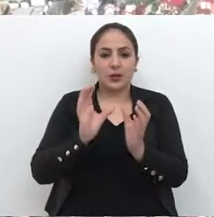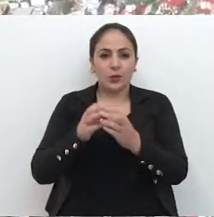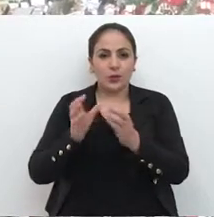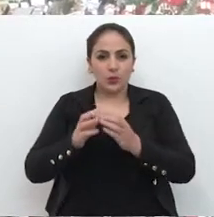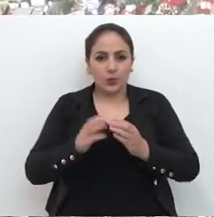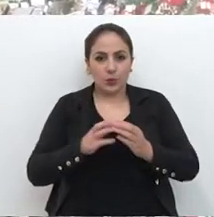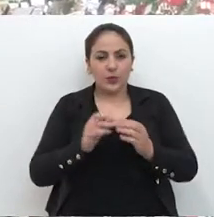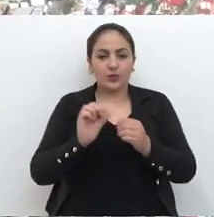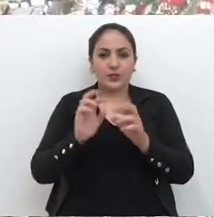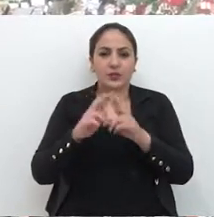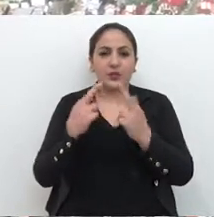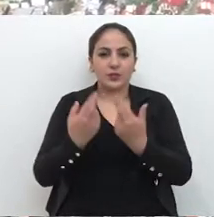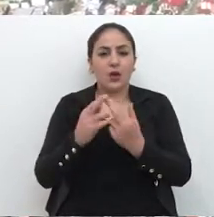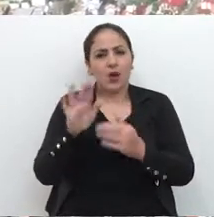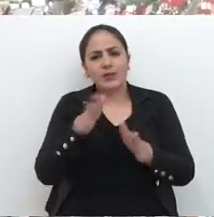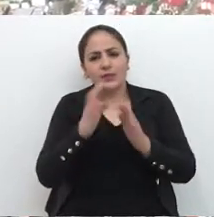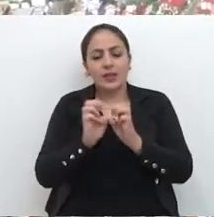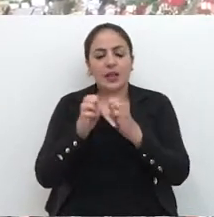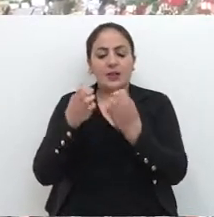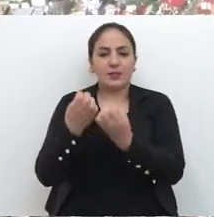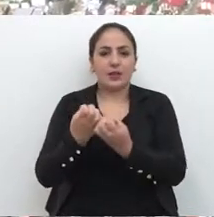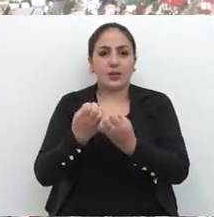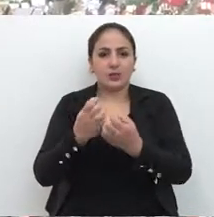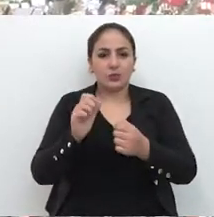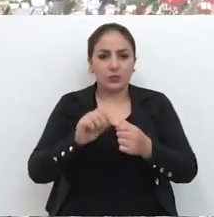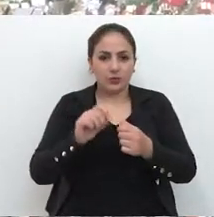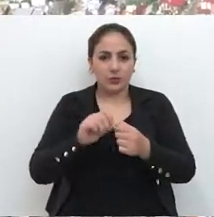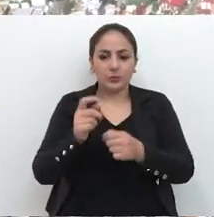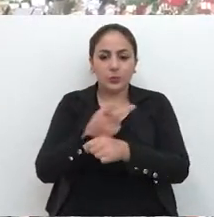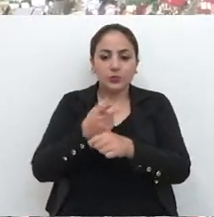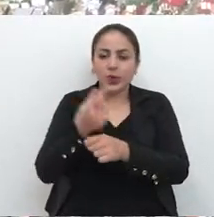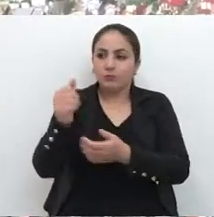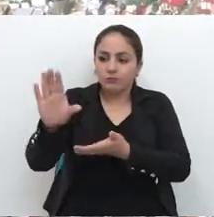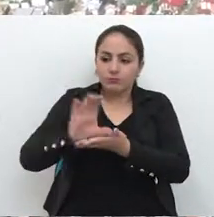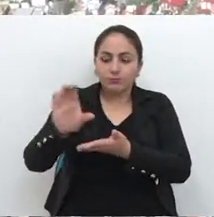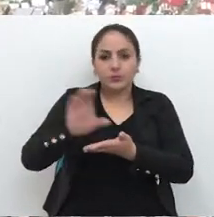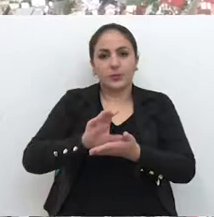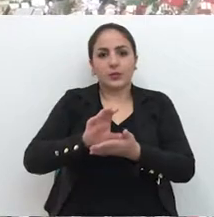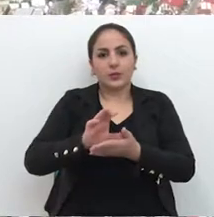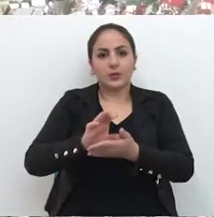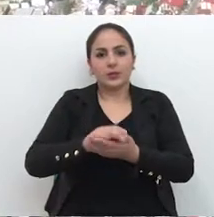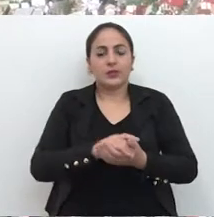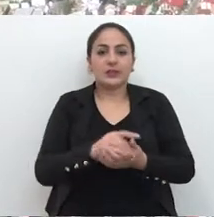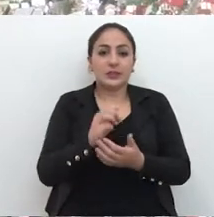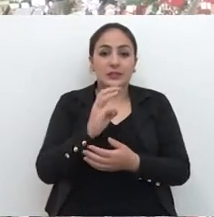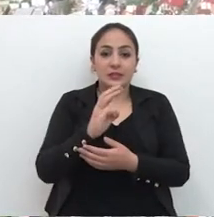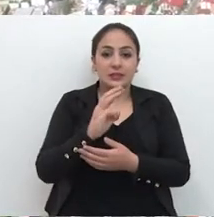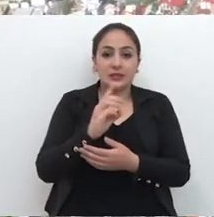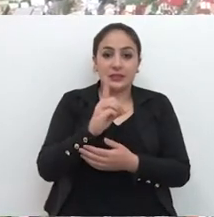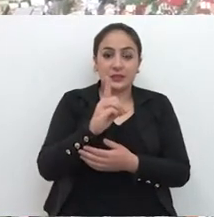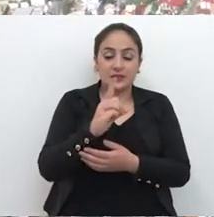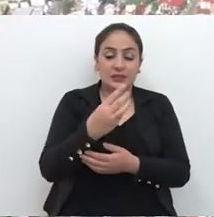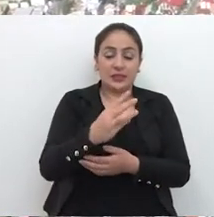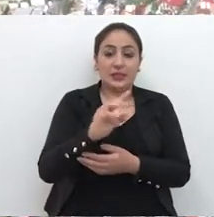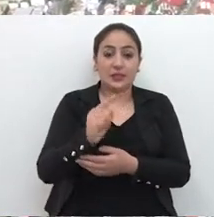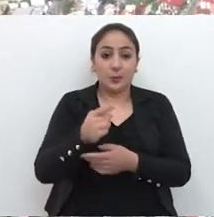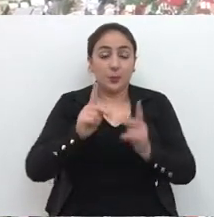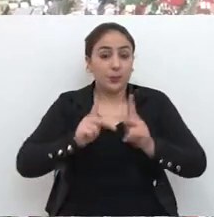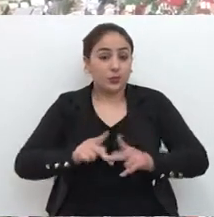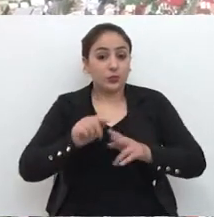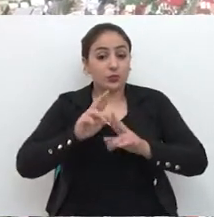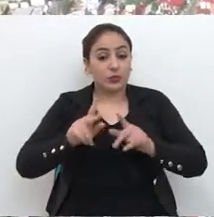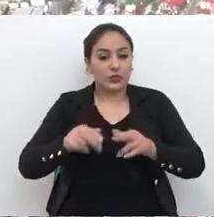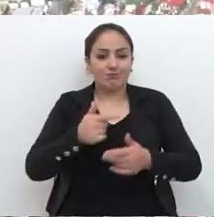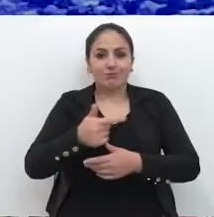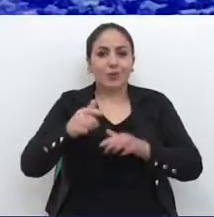Passo Fundo que se reúnem e muitas vezes eles têm um evento para buscar fundos, aonde reúnem em torno de 3 mil pessoas nesses eventos e que eles não tenham